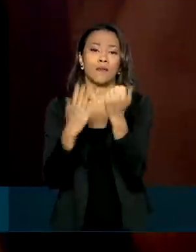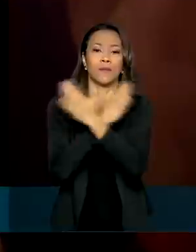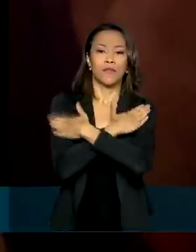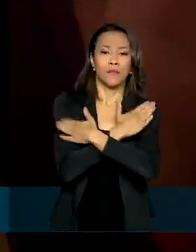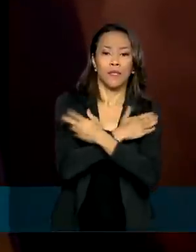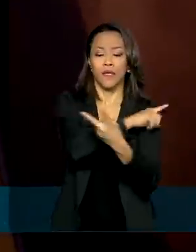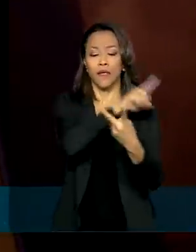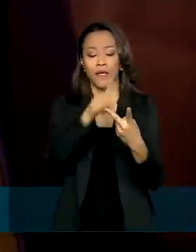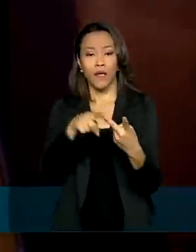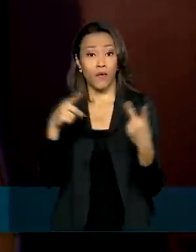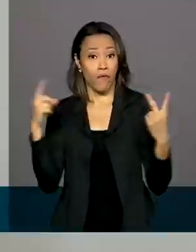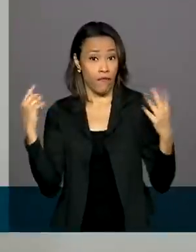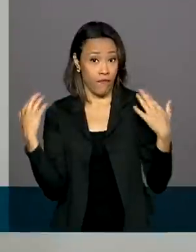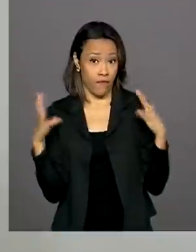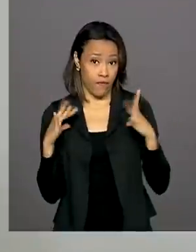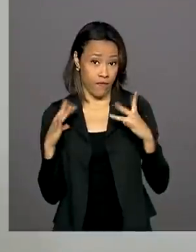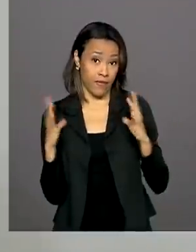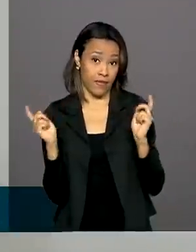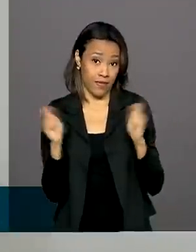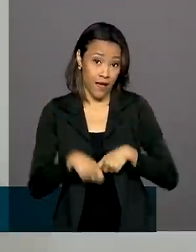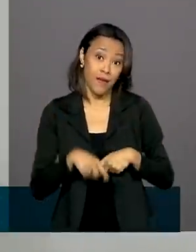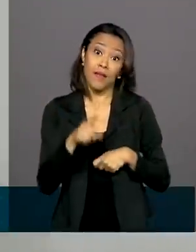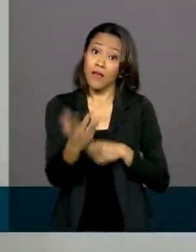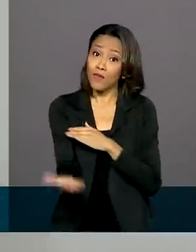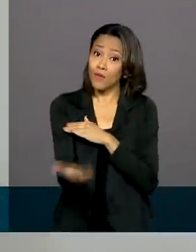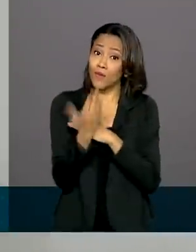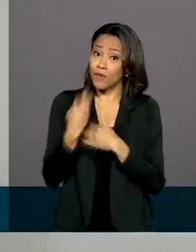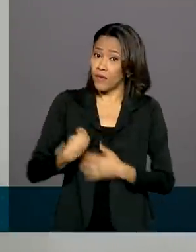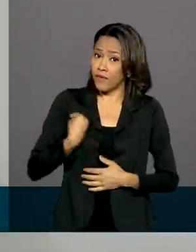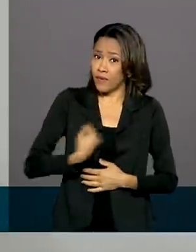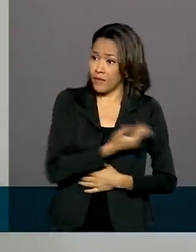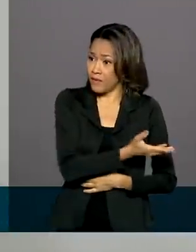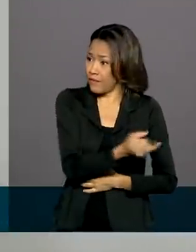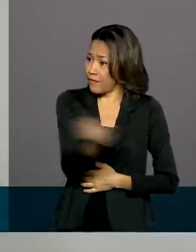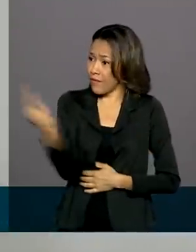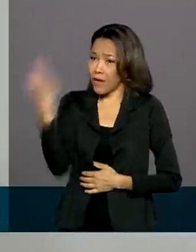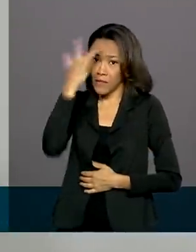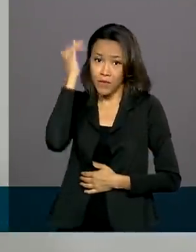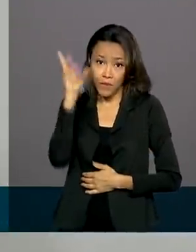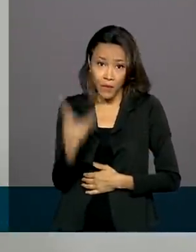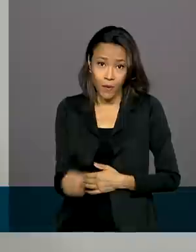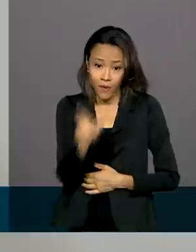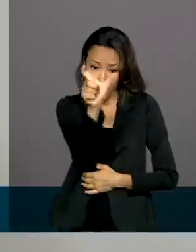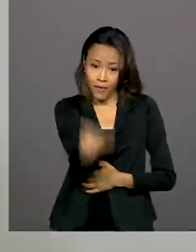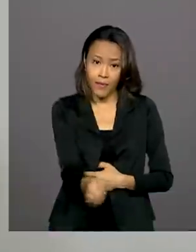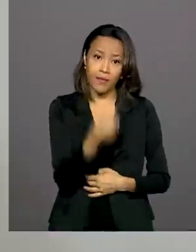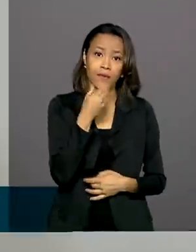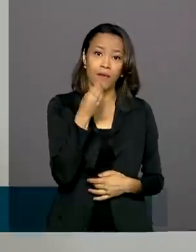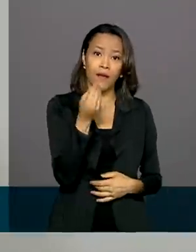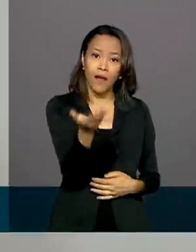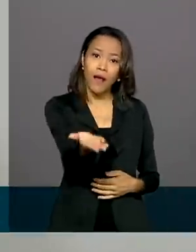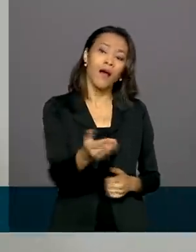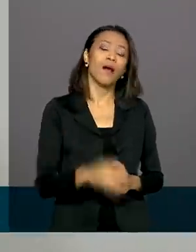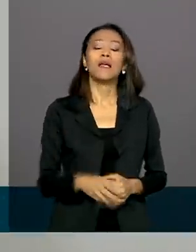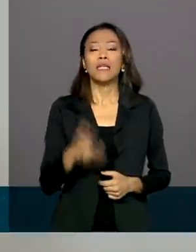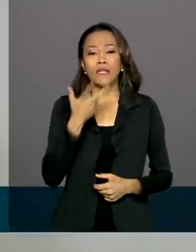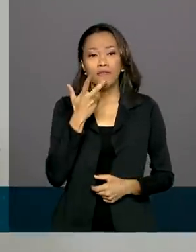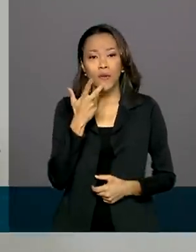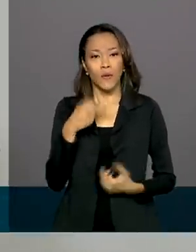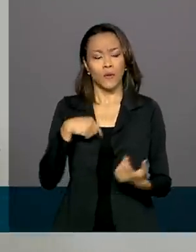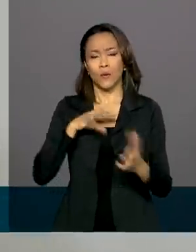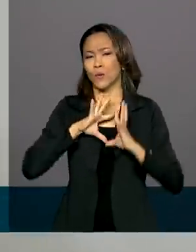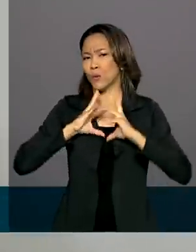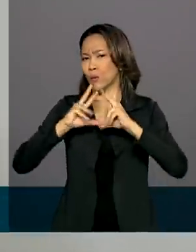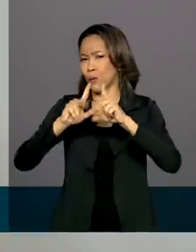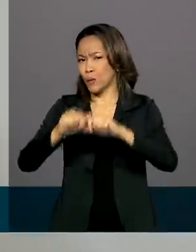tem facilitado a vida de brasileiros como Gustavo. Agilizou todo o processo de desligamento,